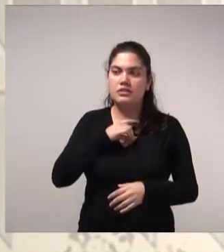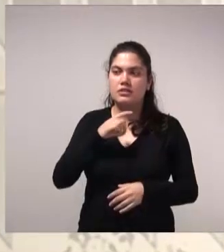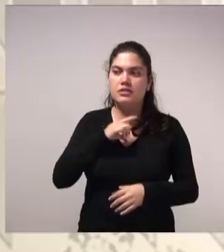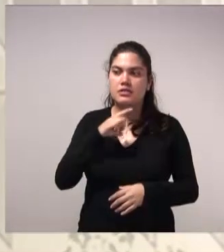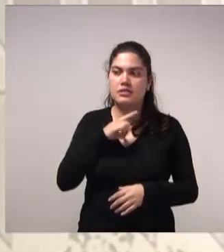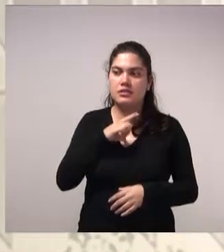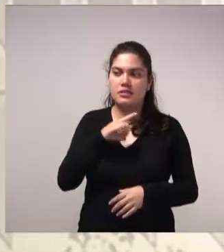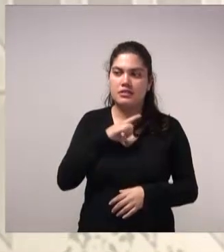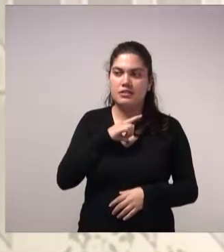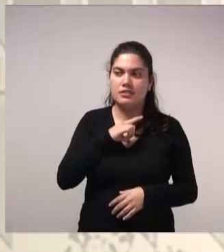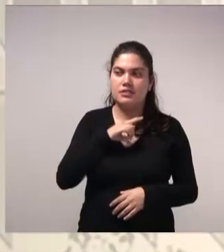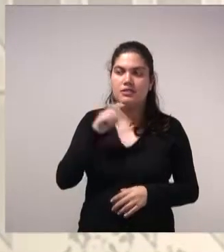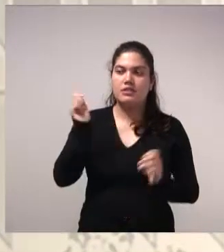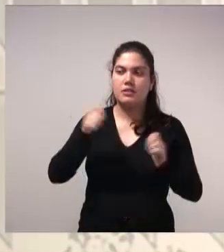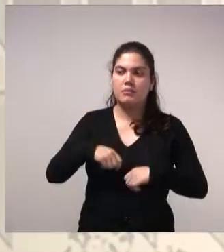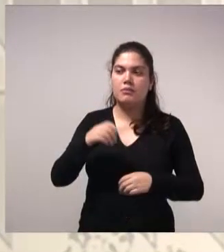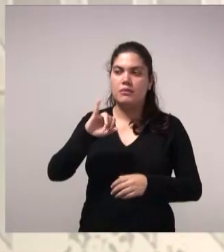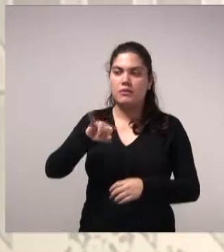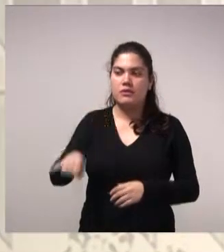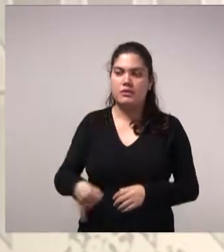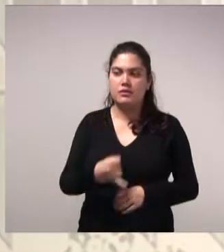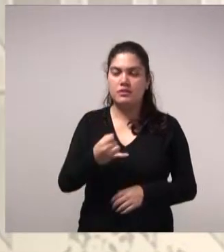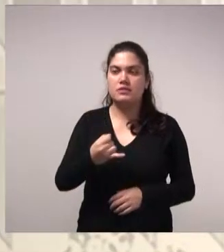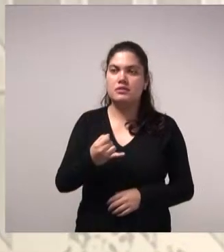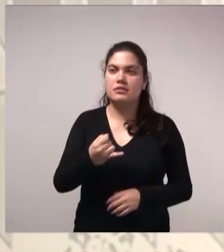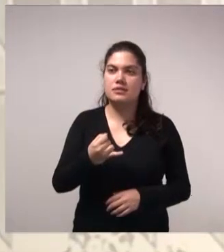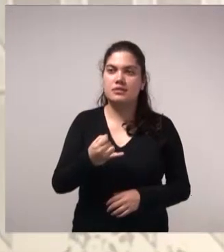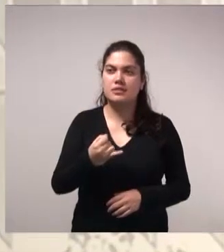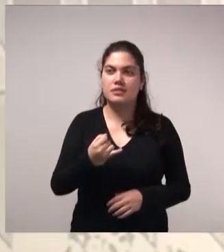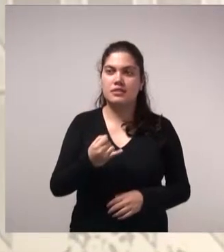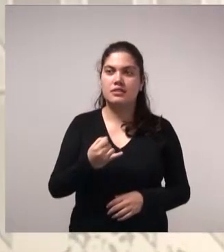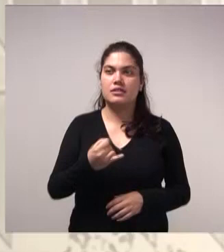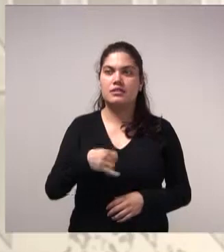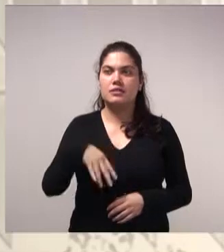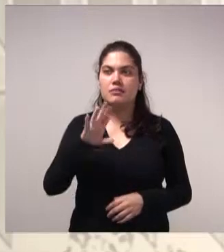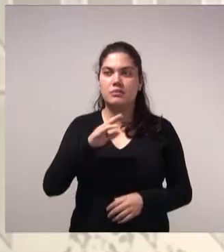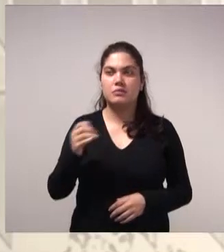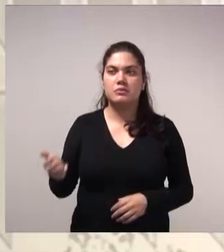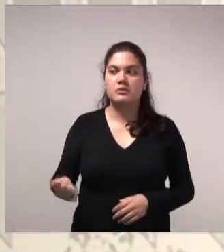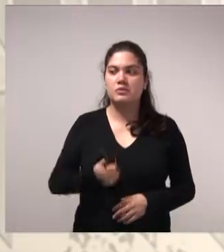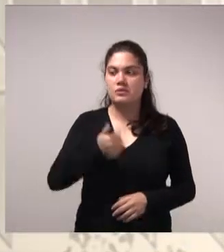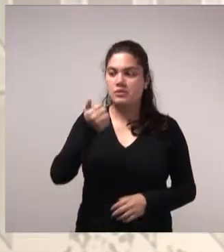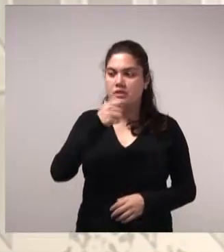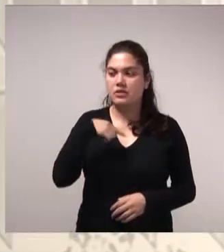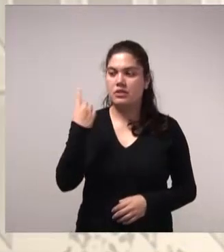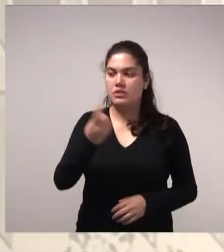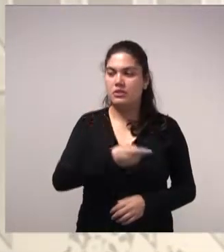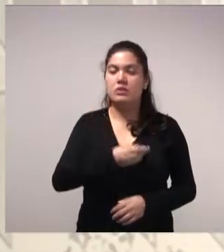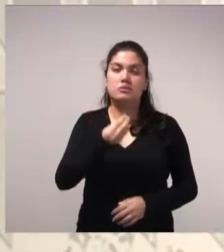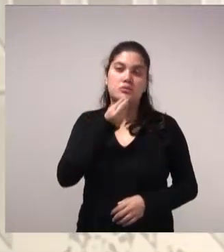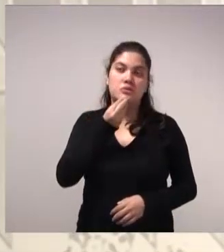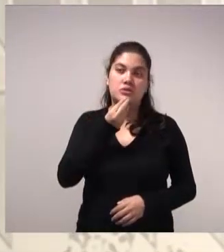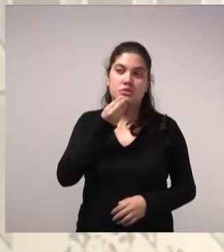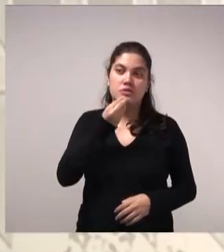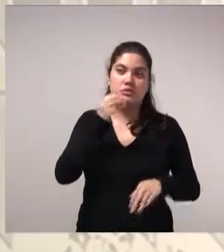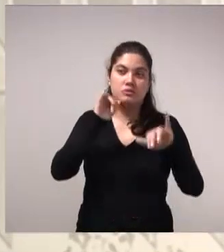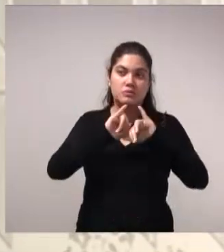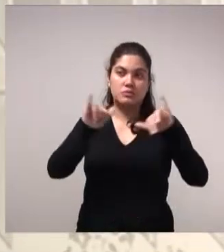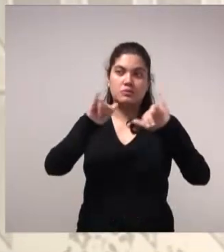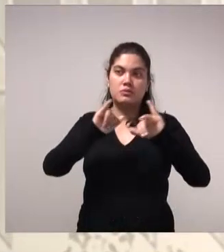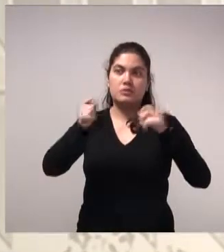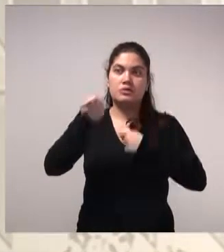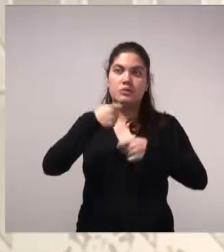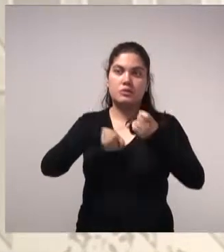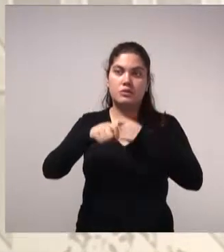fizessem o aproveitamento de águas pluviais, que demonstrou ser o mais viável, a gente poderia estar promovendo uma economia